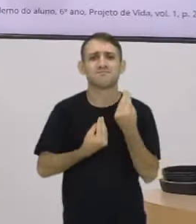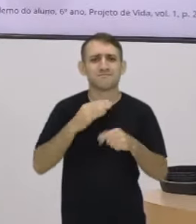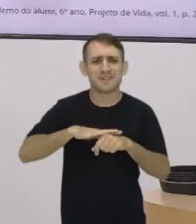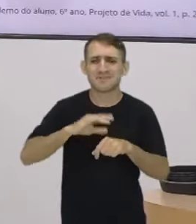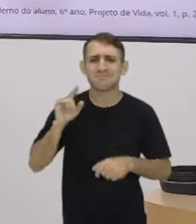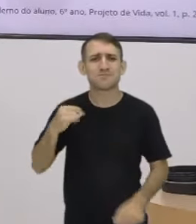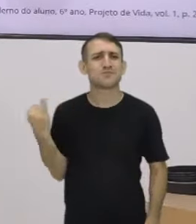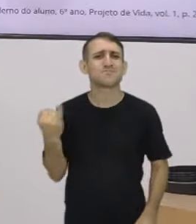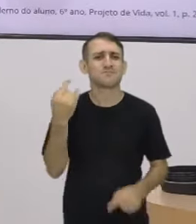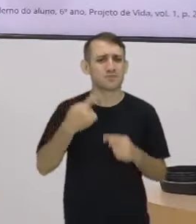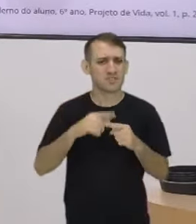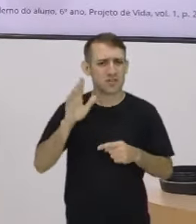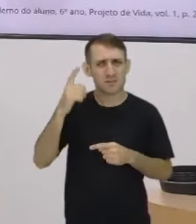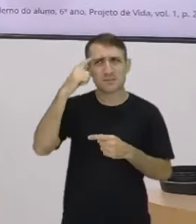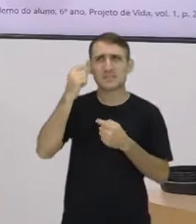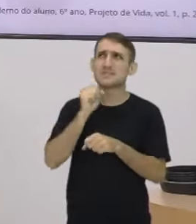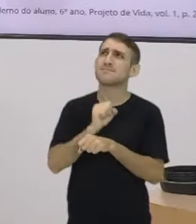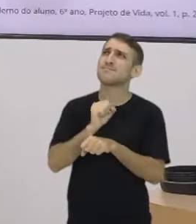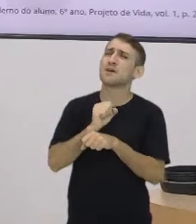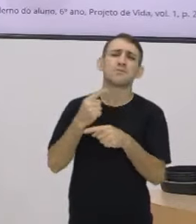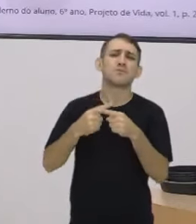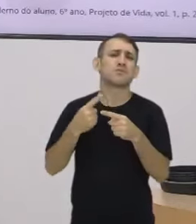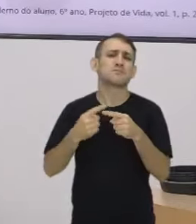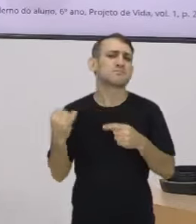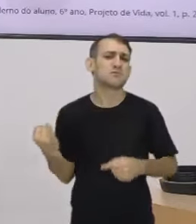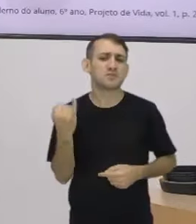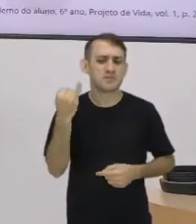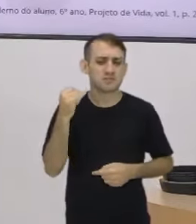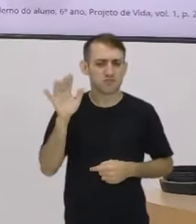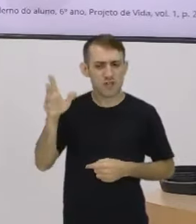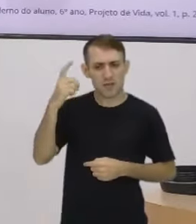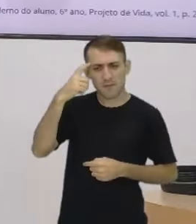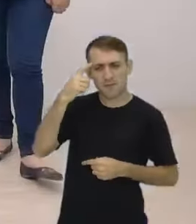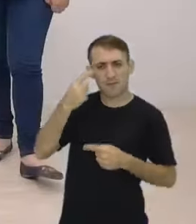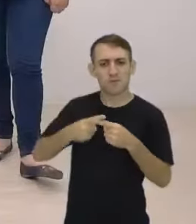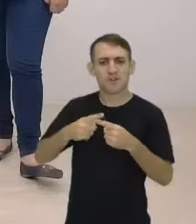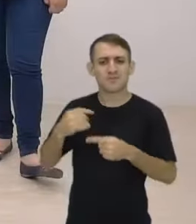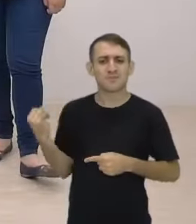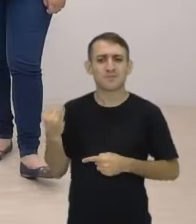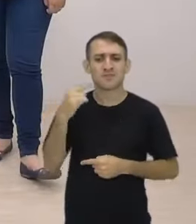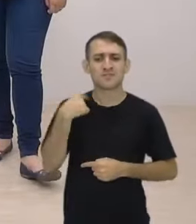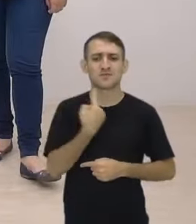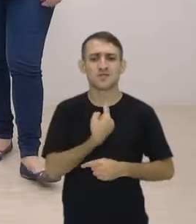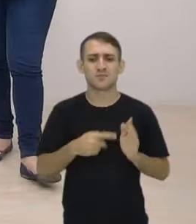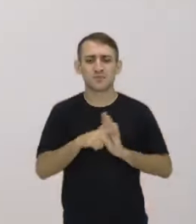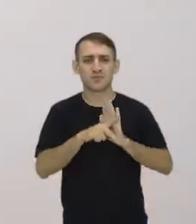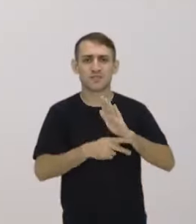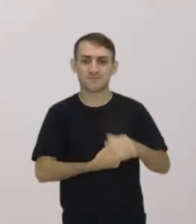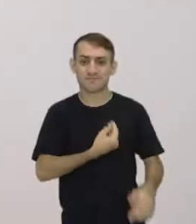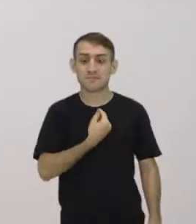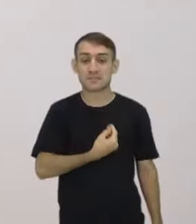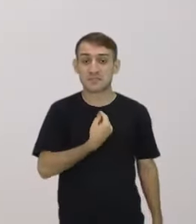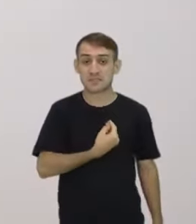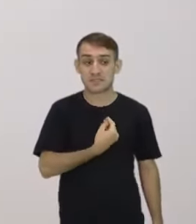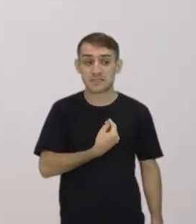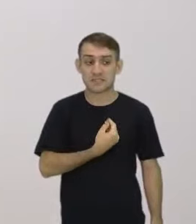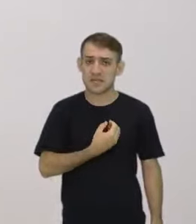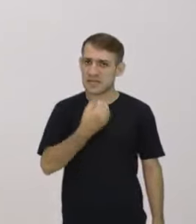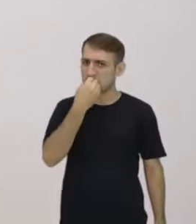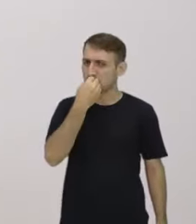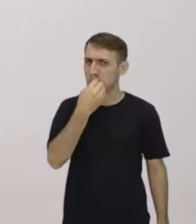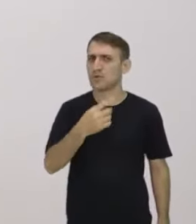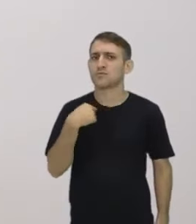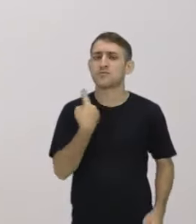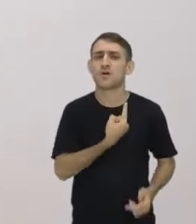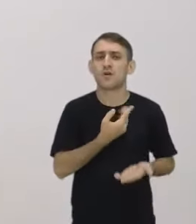importante? Você já parou pra pensar por que que é? Você já pensou, Juliana, por que que é importante a gente ter um projeto de vida? Então, é interessante começar,